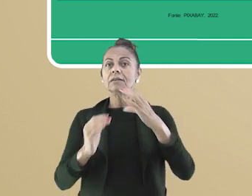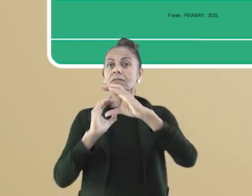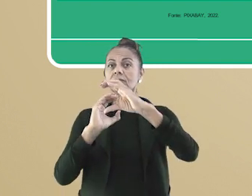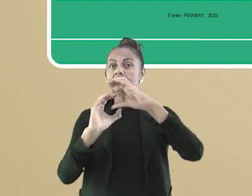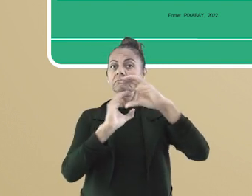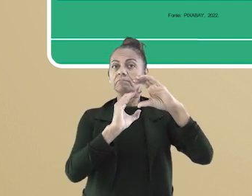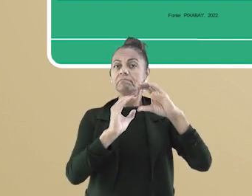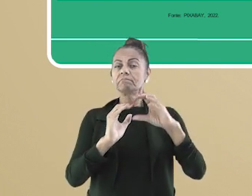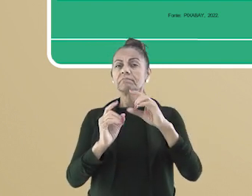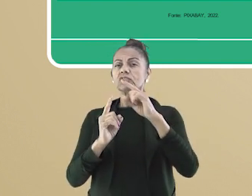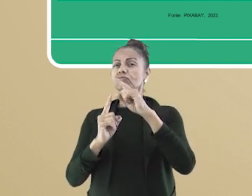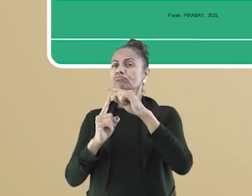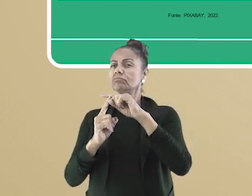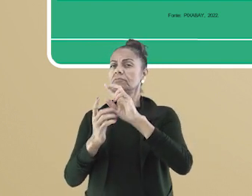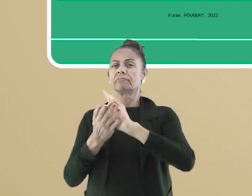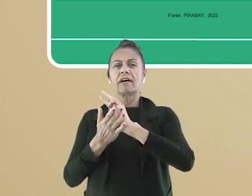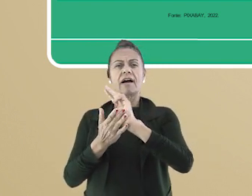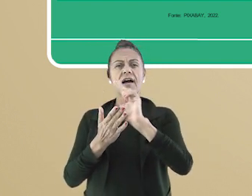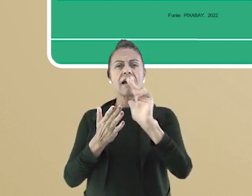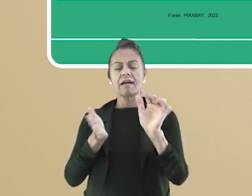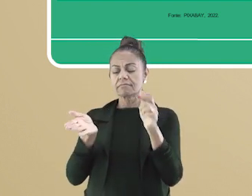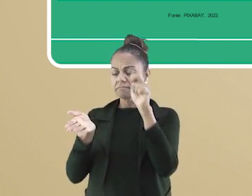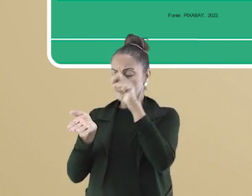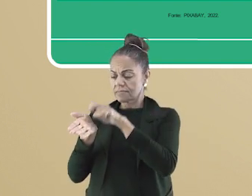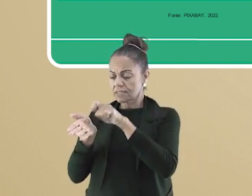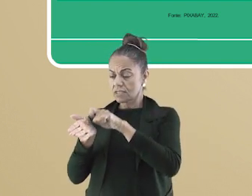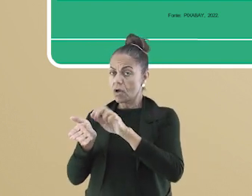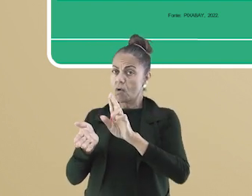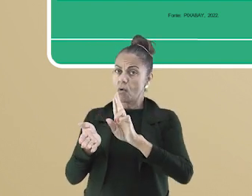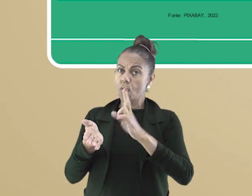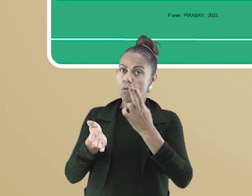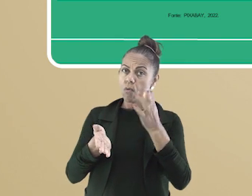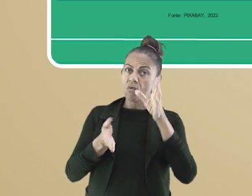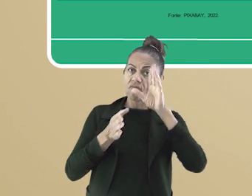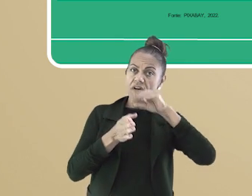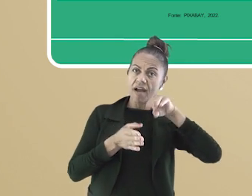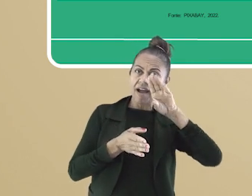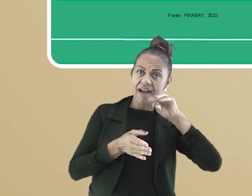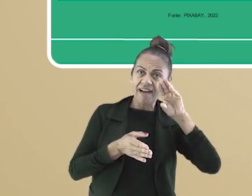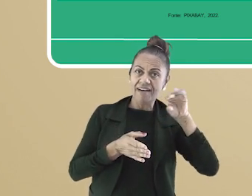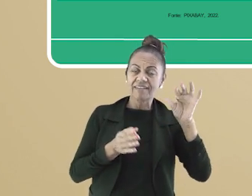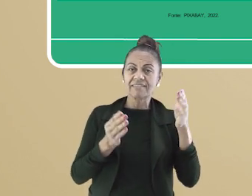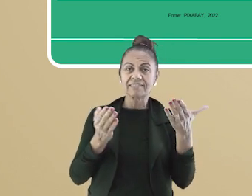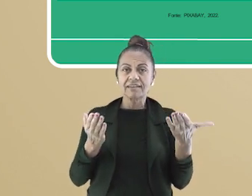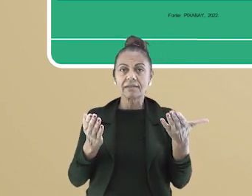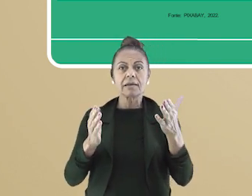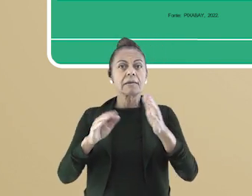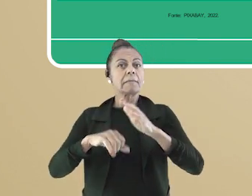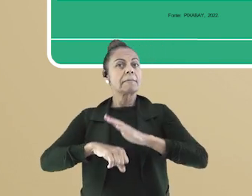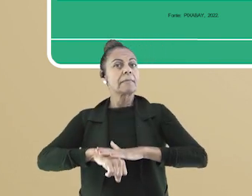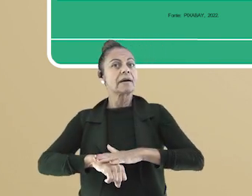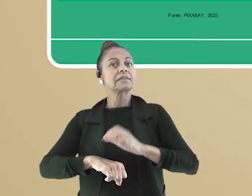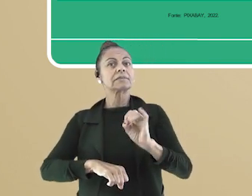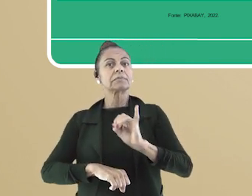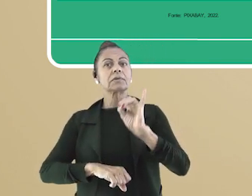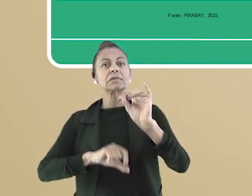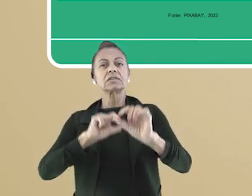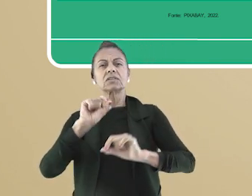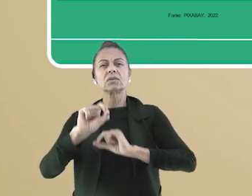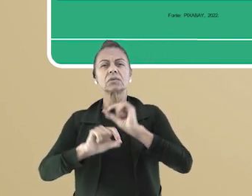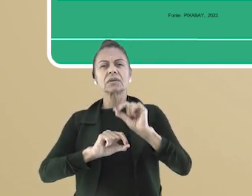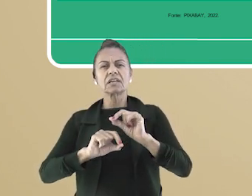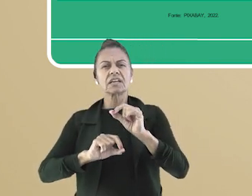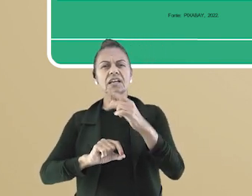pode acontecer de diferentes maneiras, sendo escrita ou falada. O importante é que não se